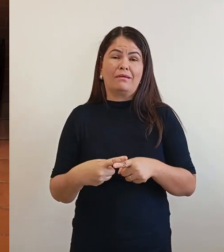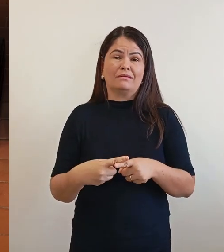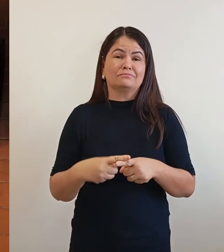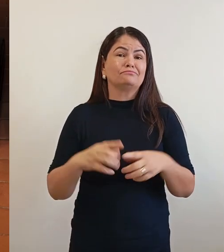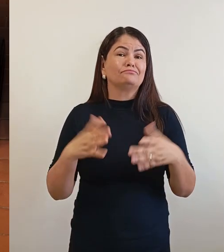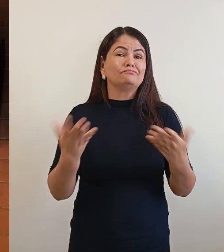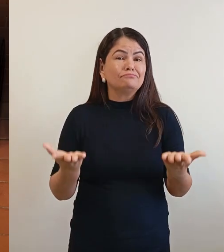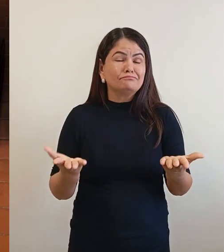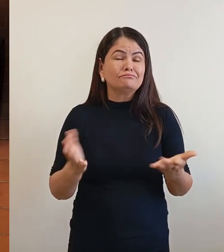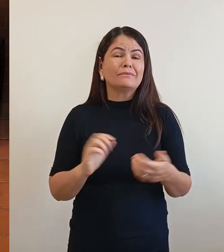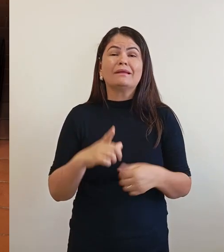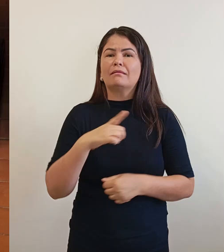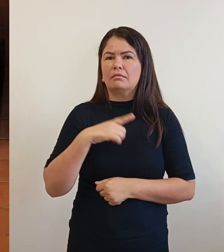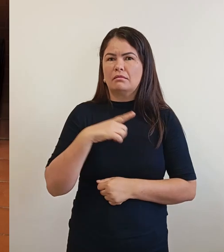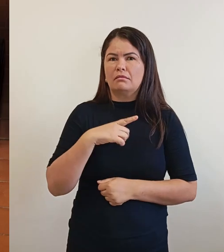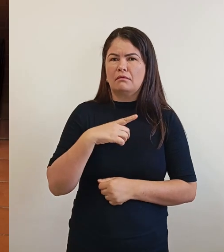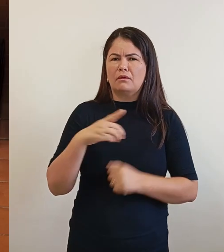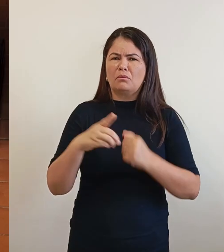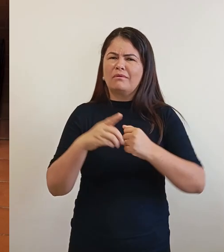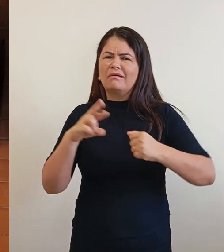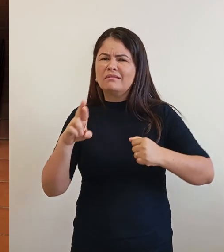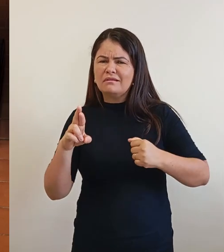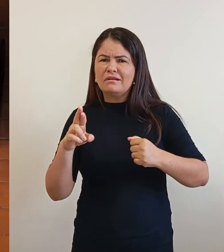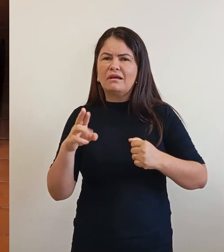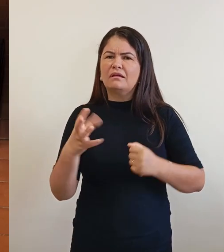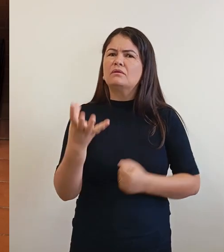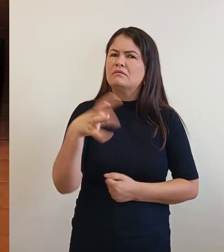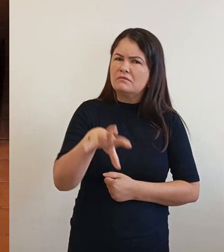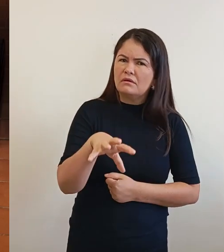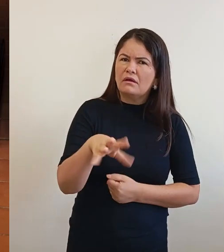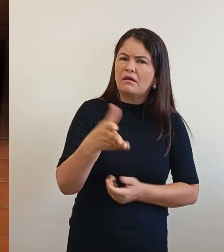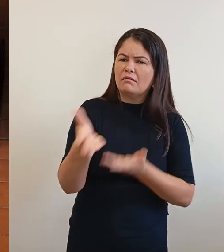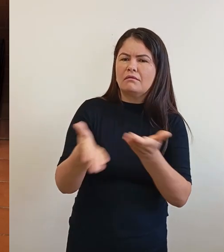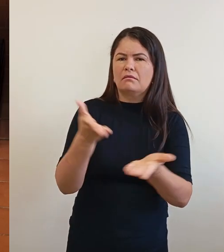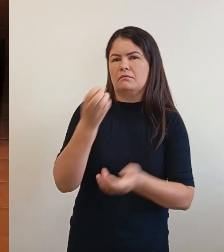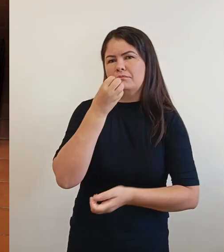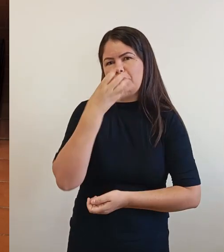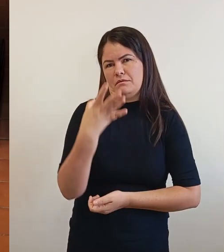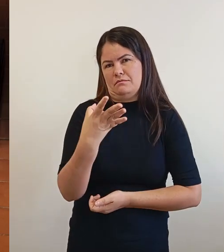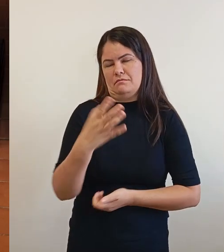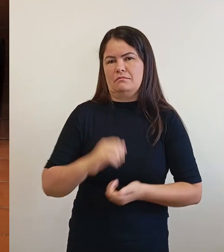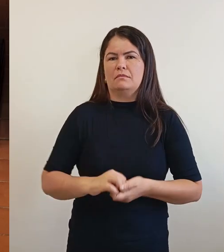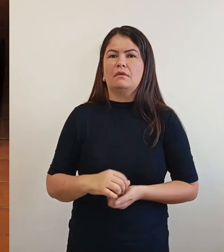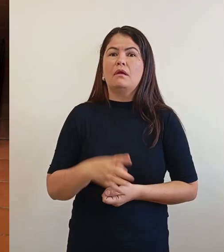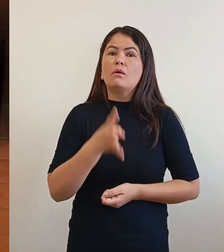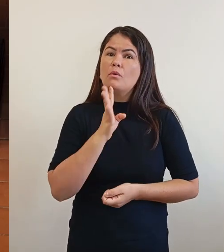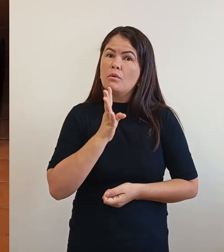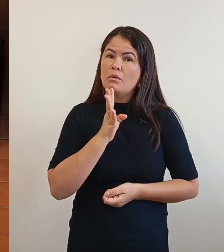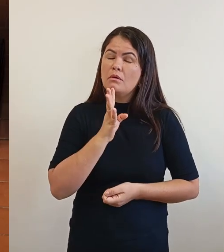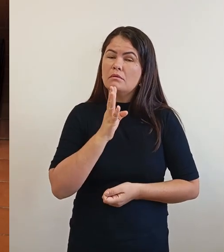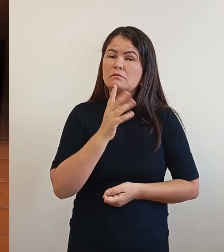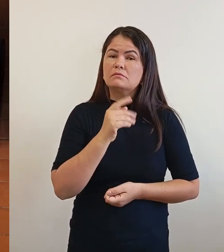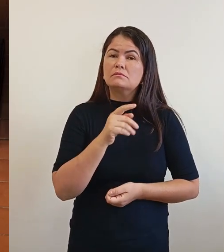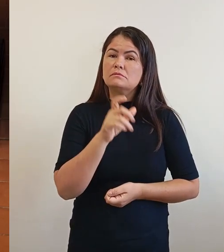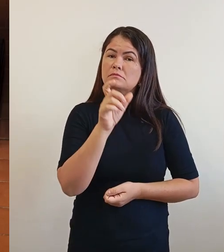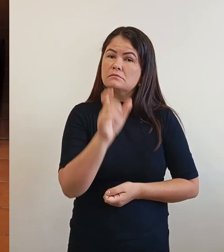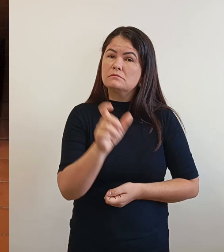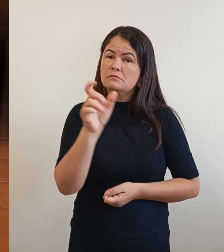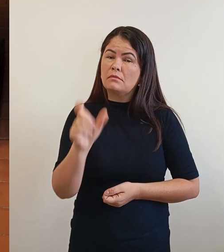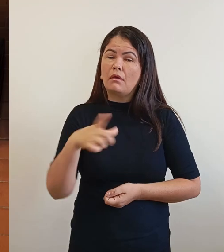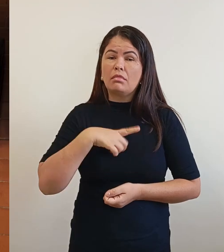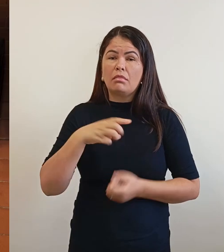bem. Eu conheço pessoas que têm mestrado, doutorado, mas não têm aquela